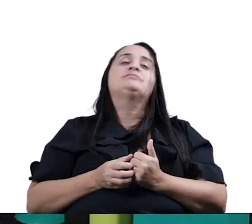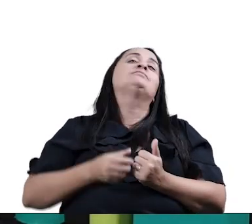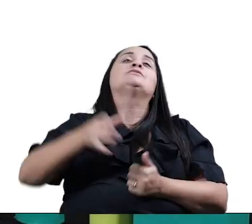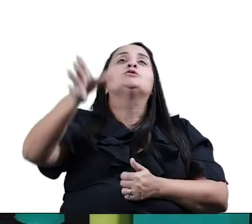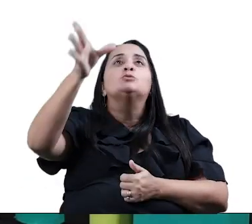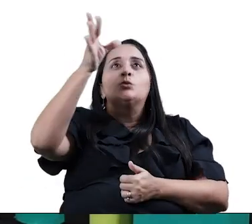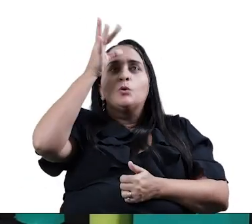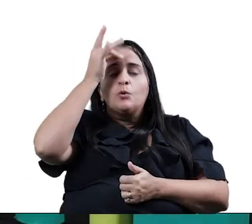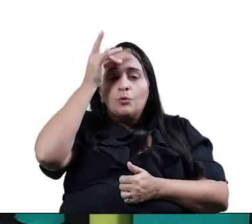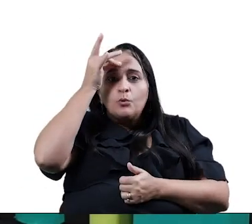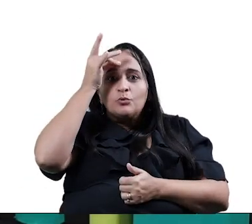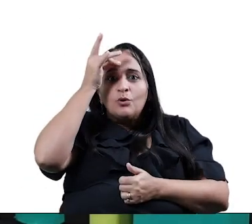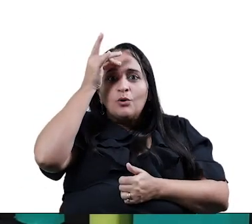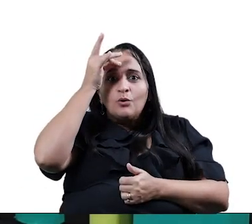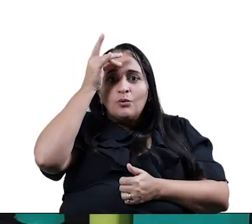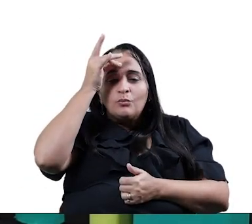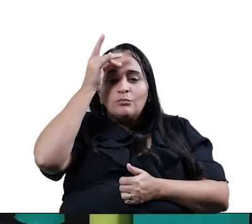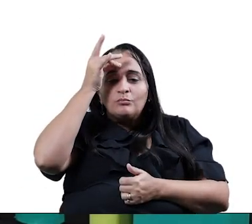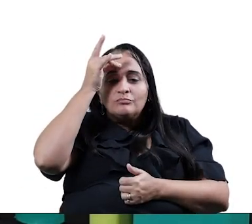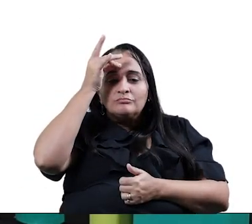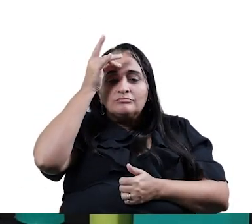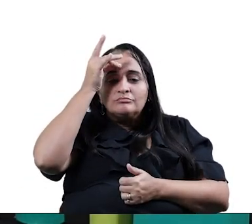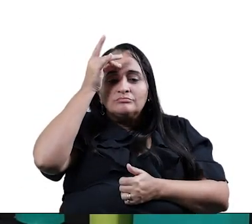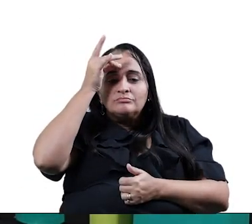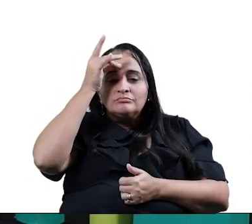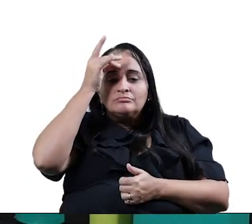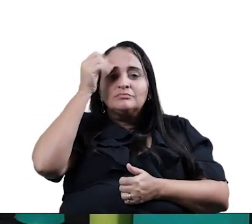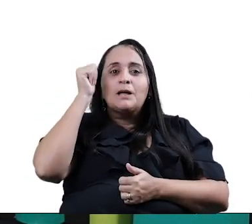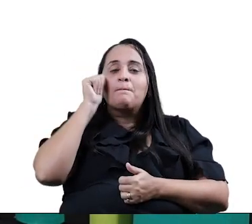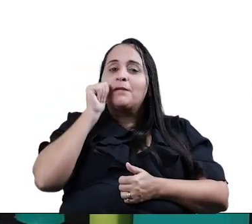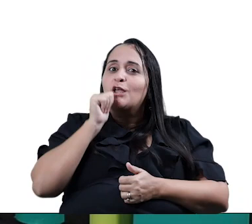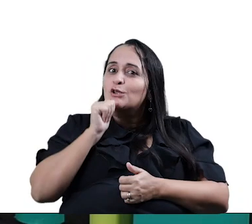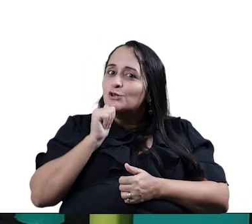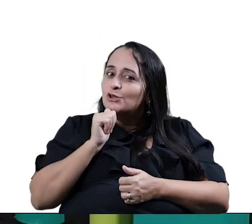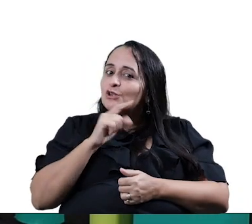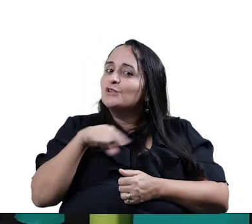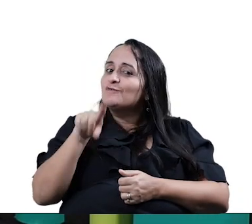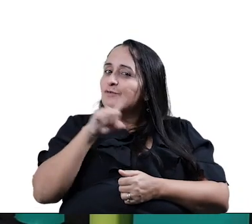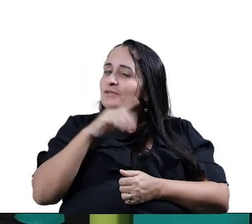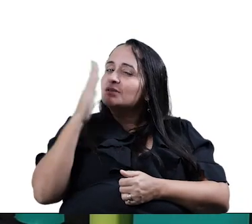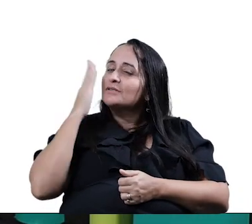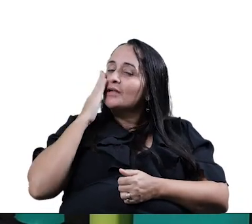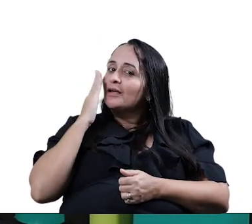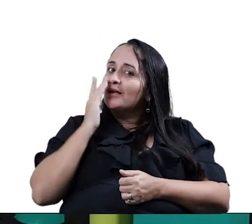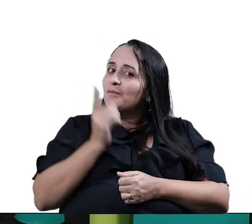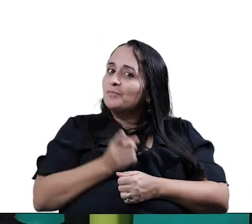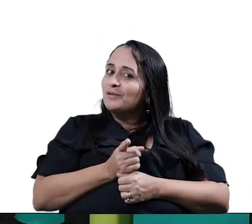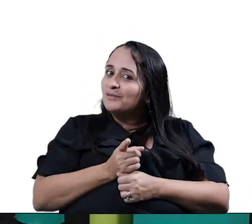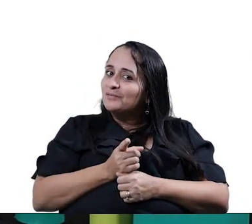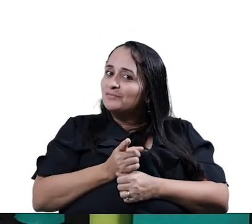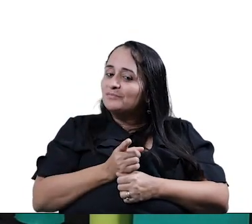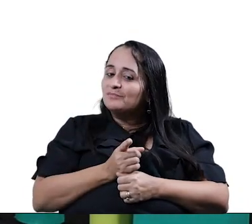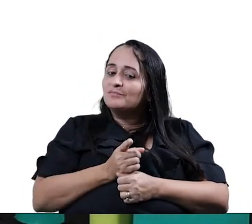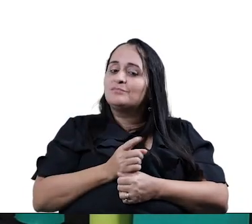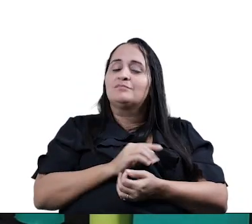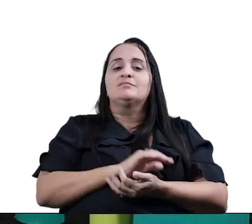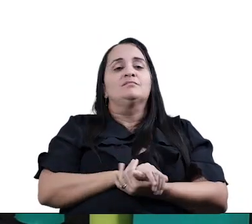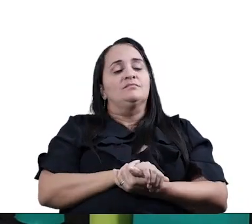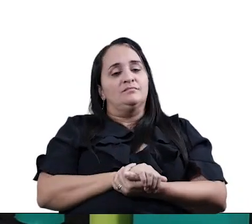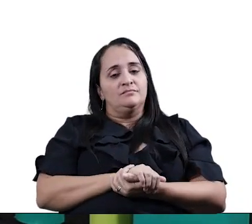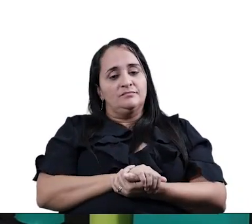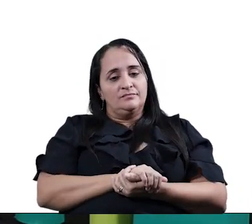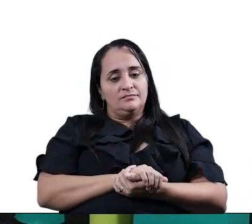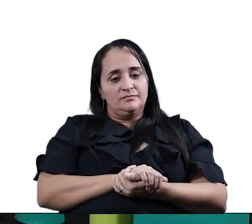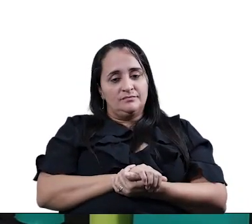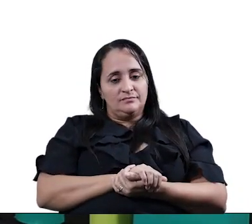Grudou na cabeça Meninos Ó Meninas Grudou A pró Quer saber